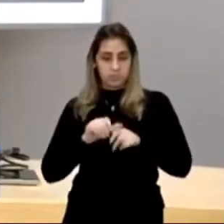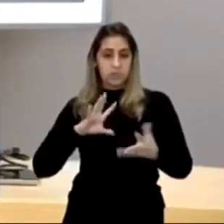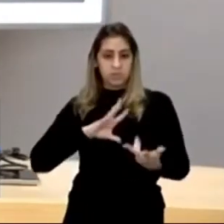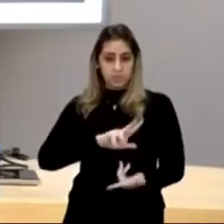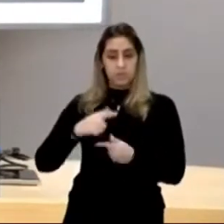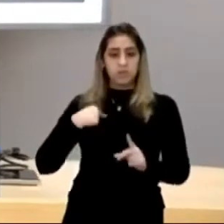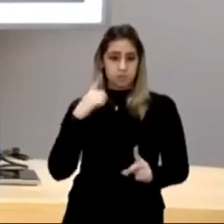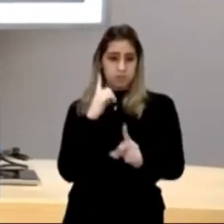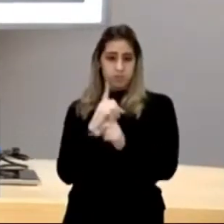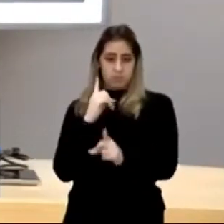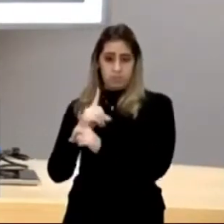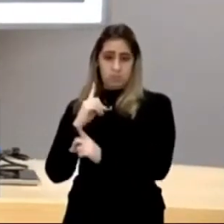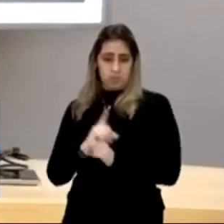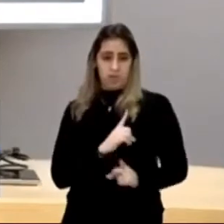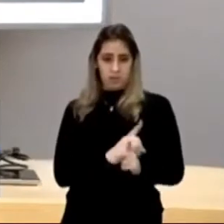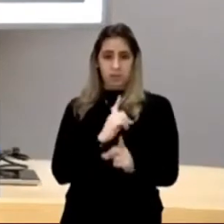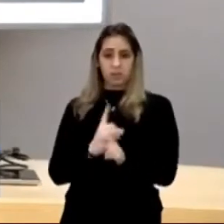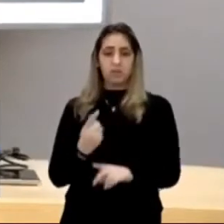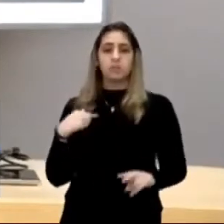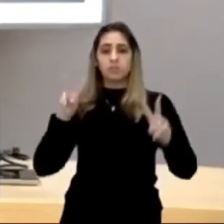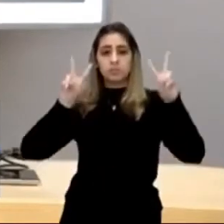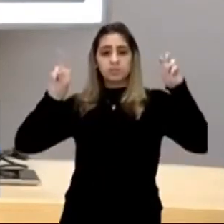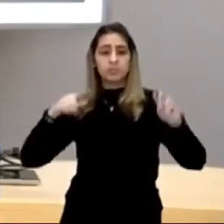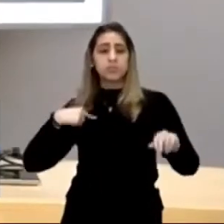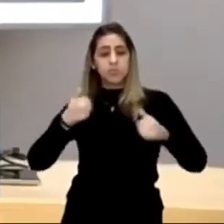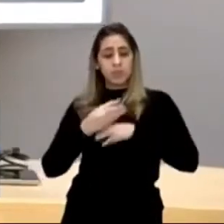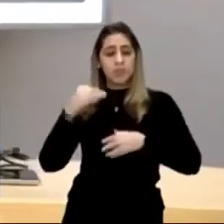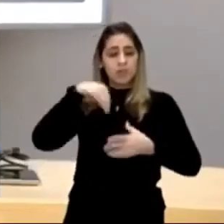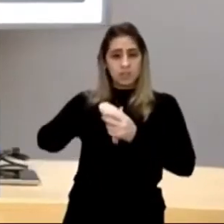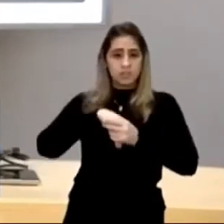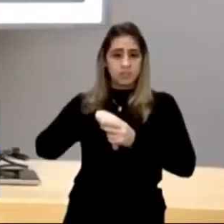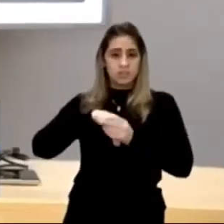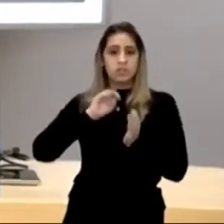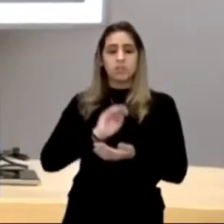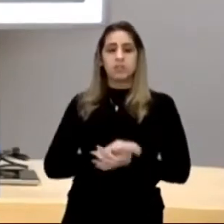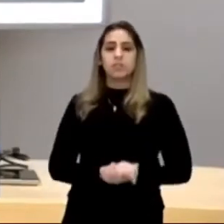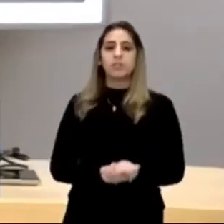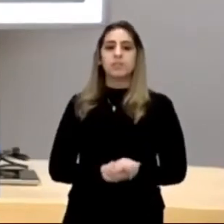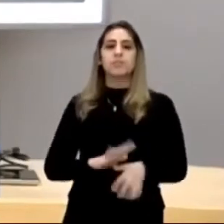descoberta, descoberta bem entre atos, a terra invadida, até invadida,